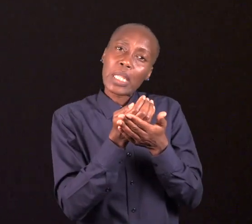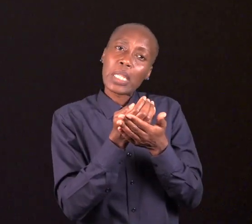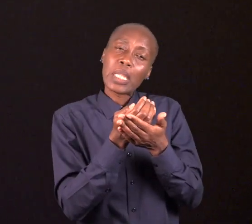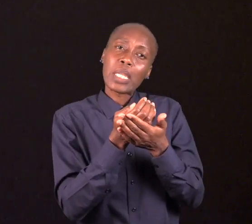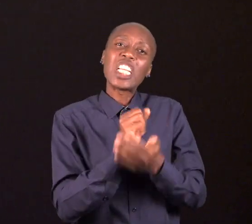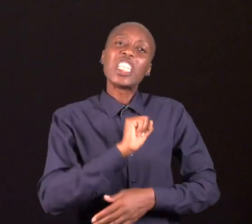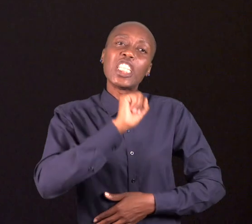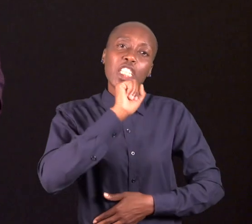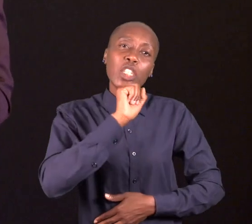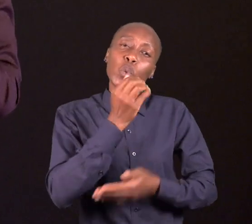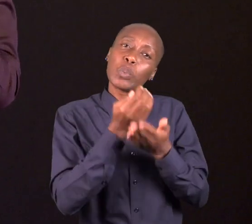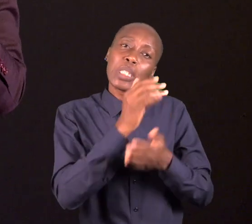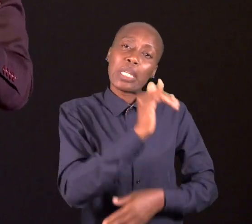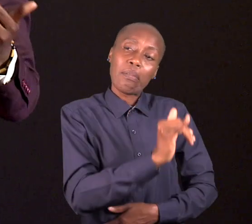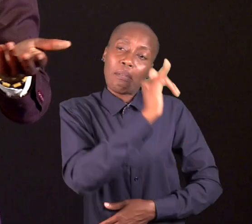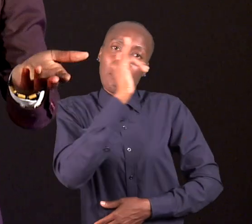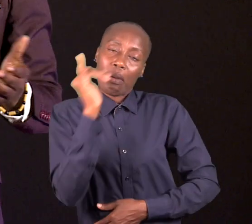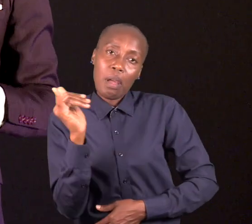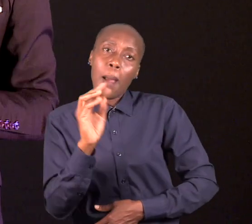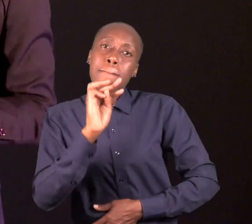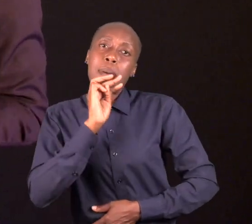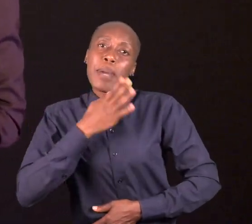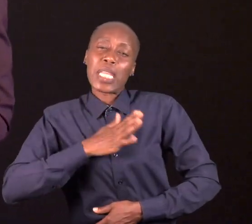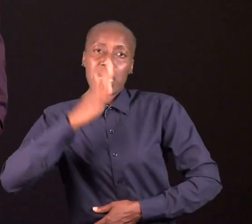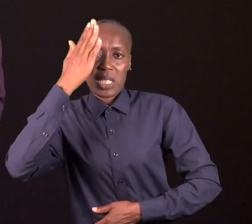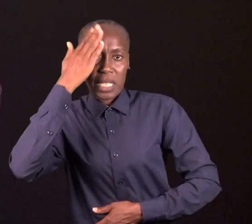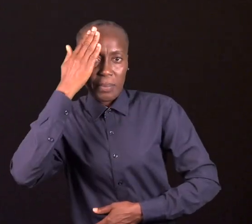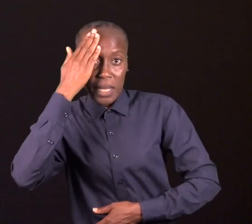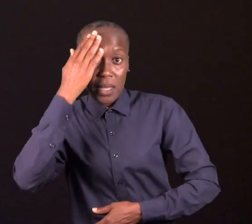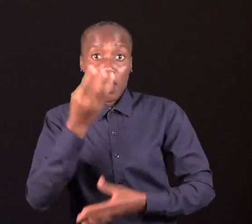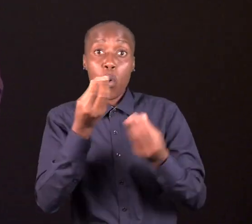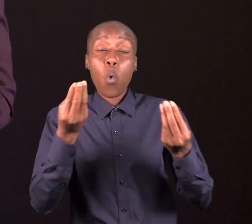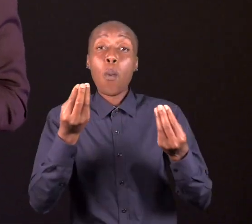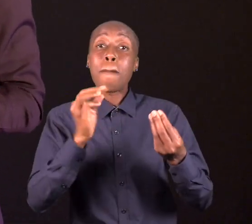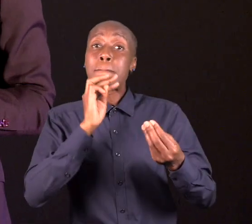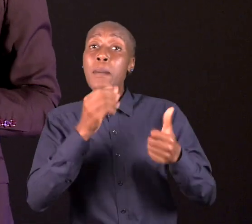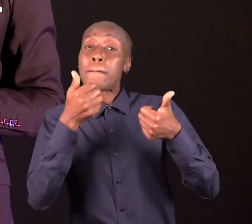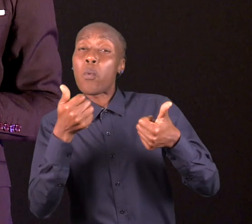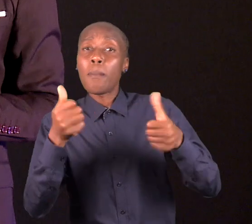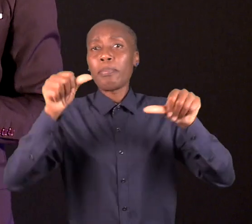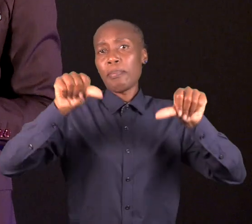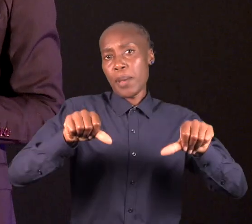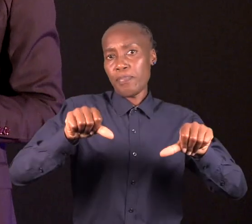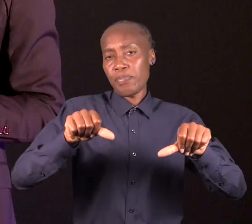no fim do nosso telefonema, melhor assim, sempre dizia para mim o seguinte,